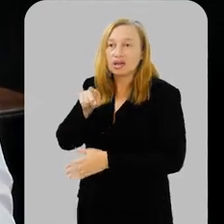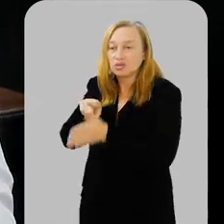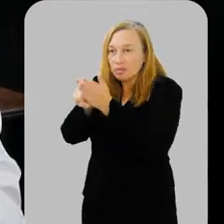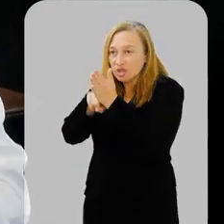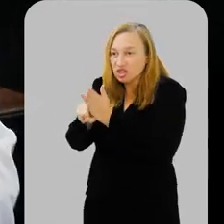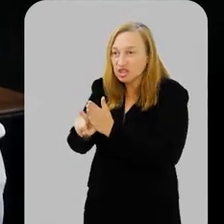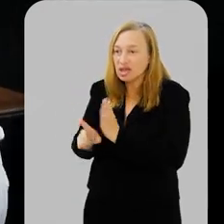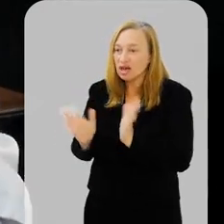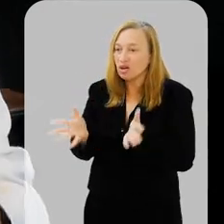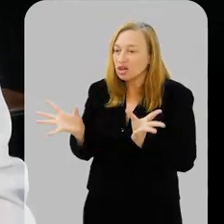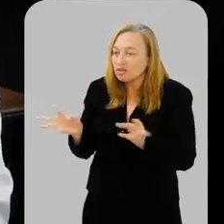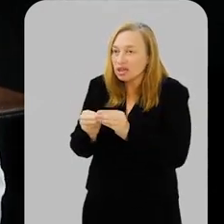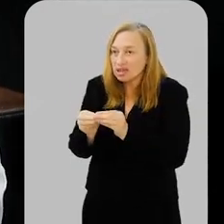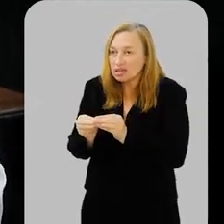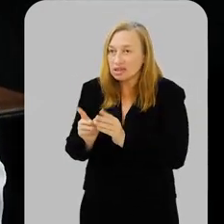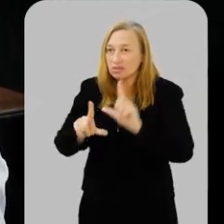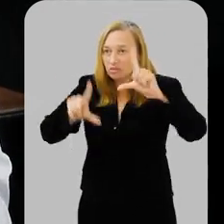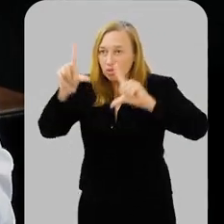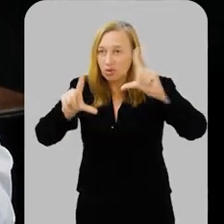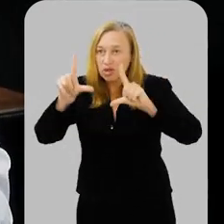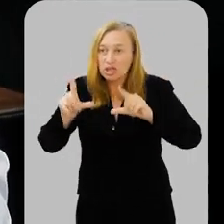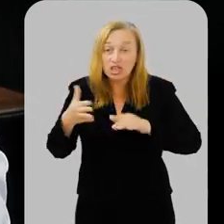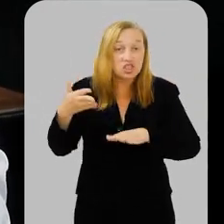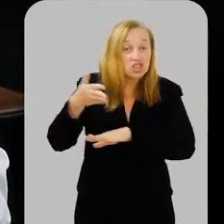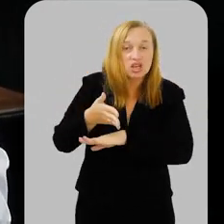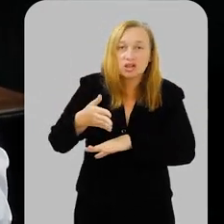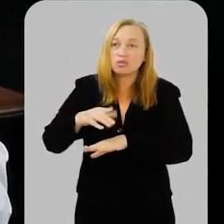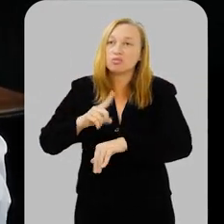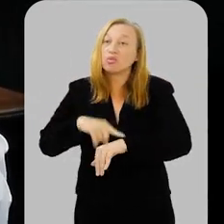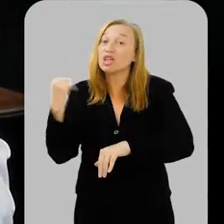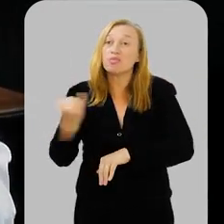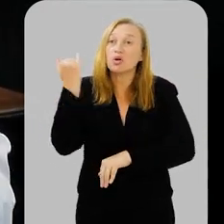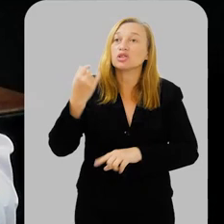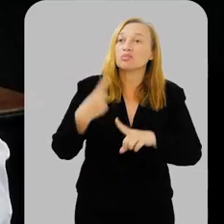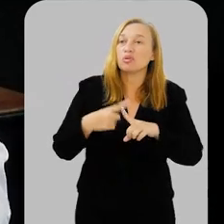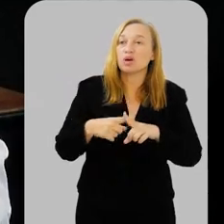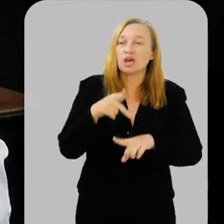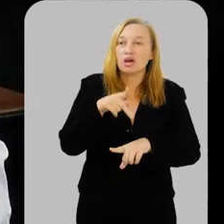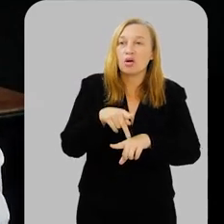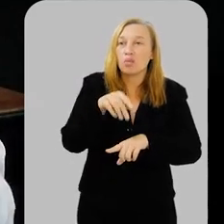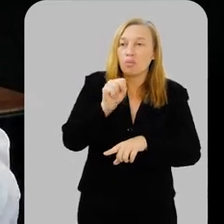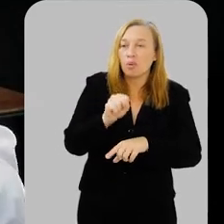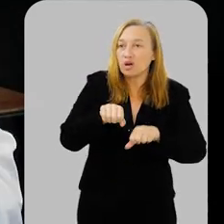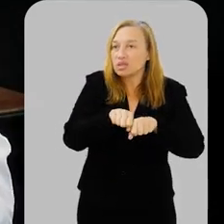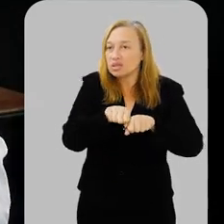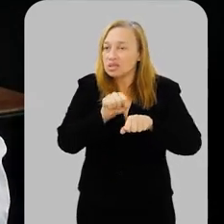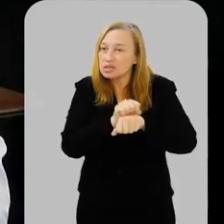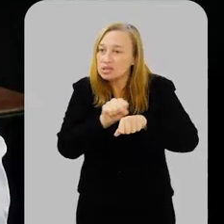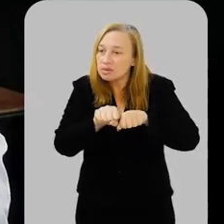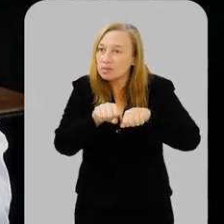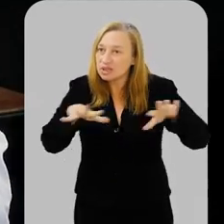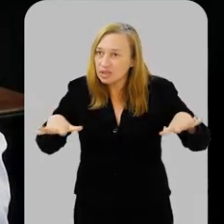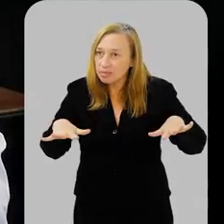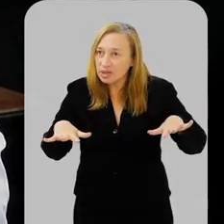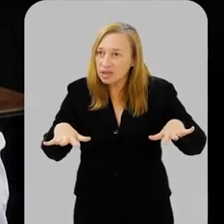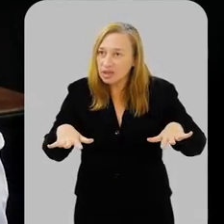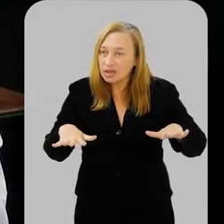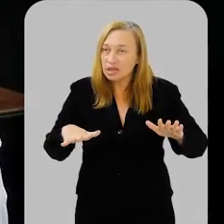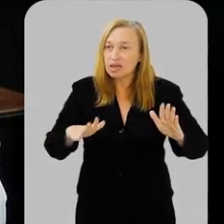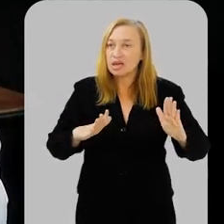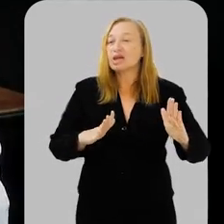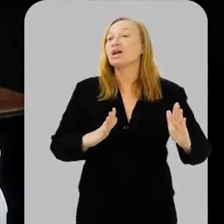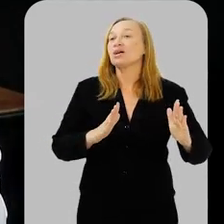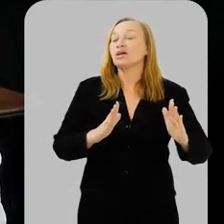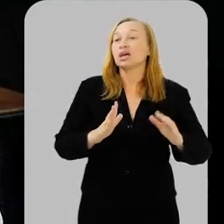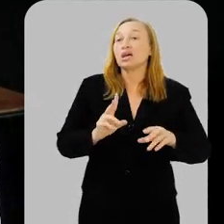pesquisa agora, que a gente está fechando o programa, ela chega num momento importante, porque é um pós-pandemia, que as crianças